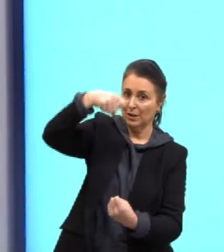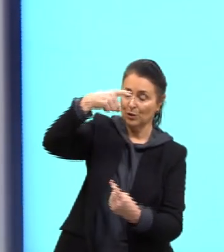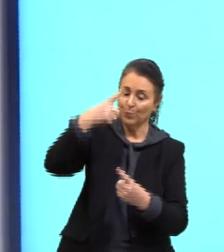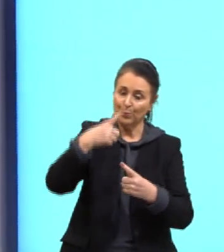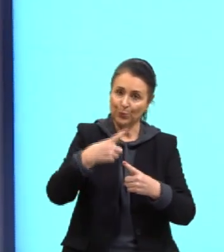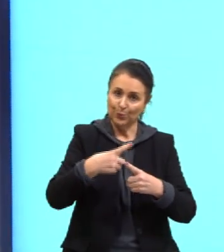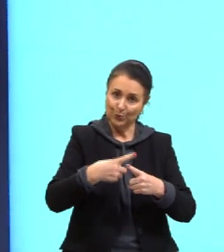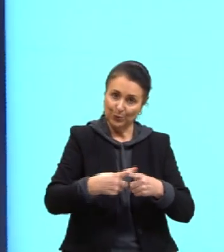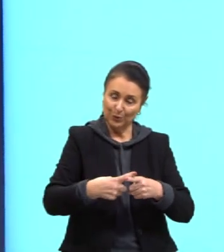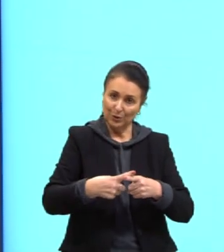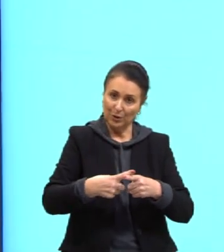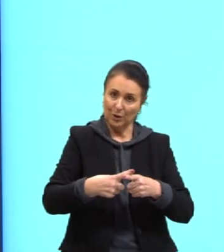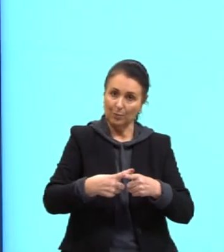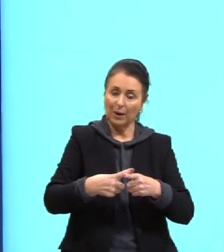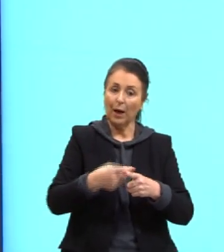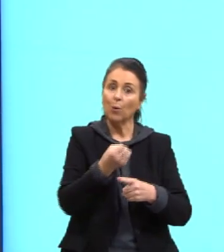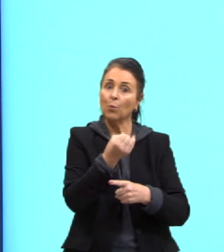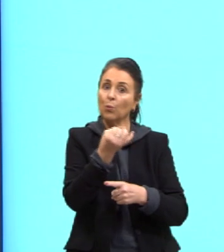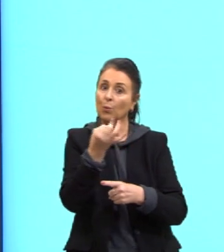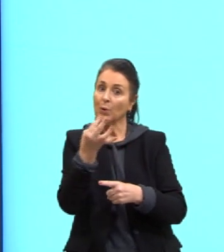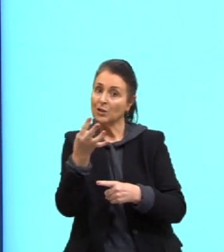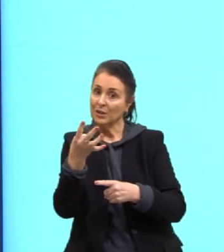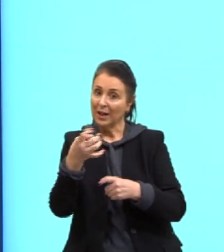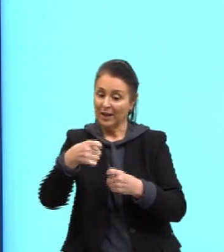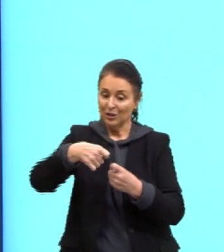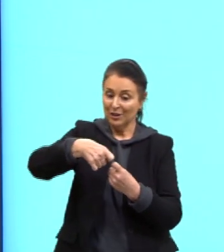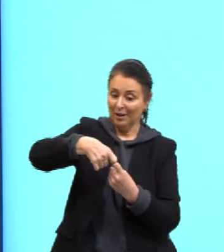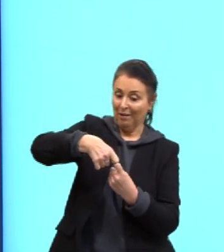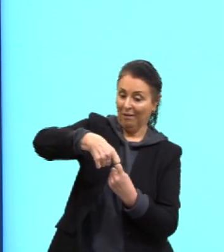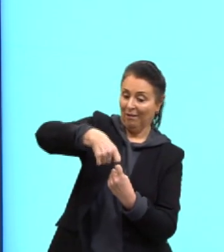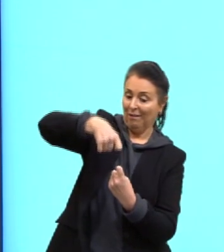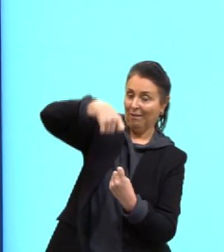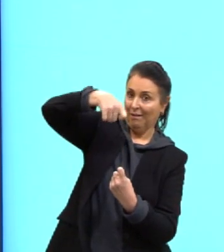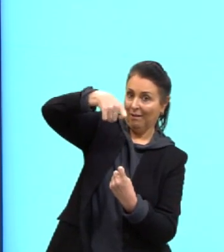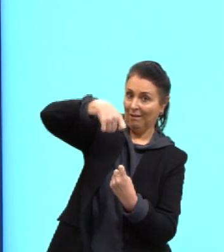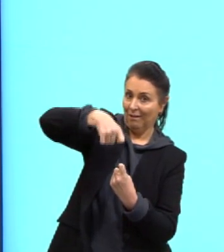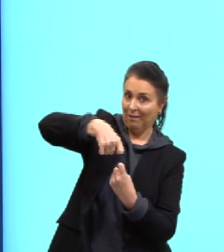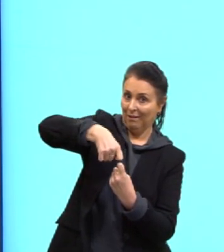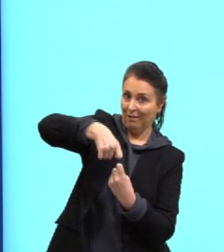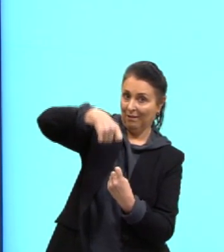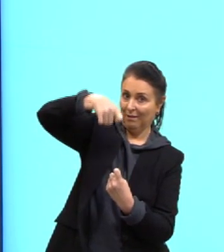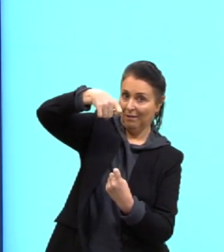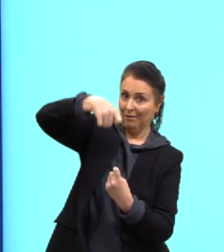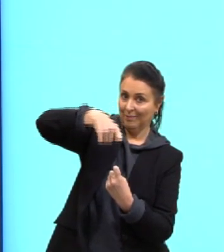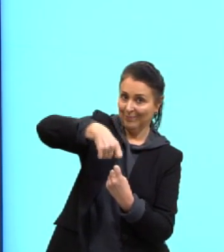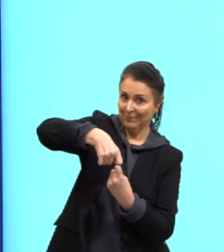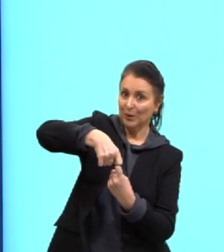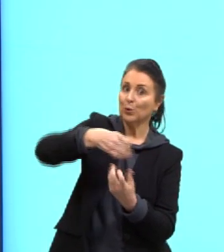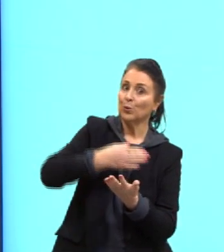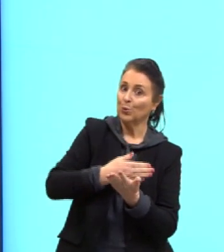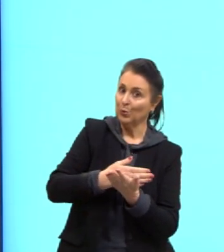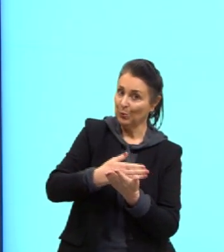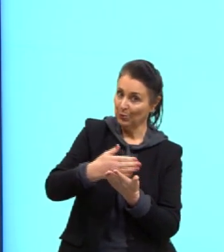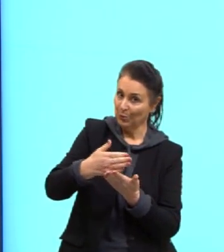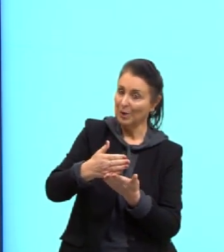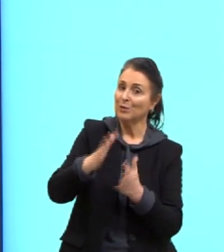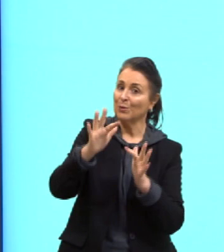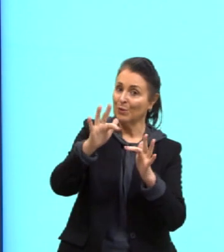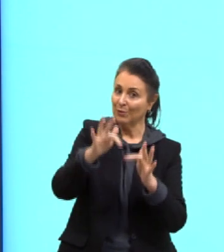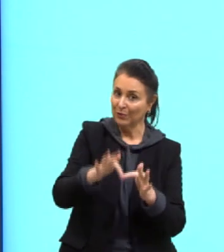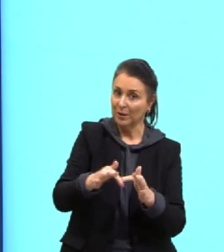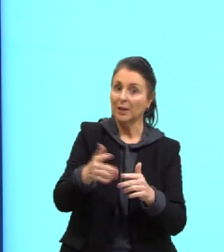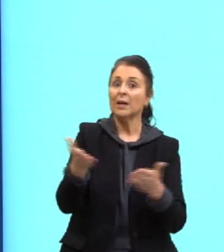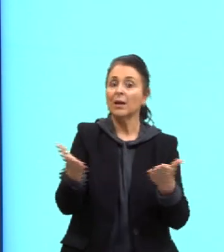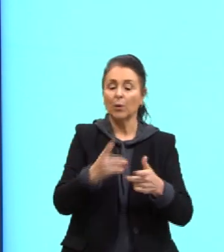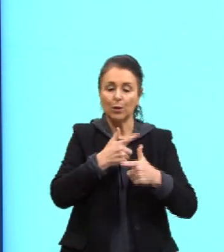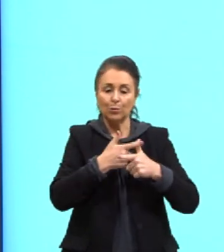pelo tanto que essa mola está deslocada, da sua posição relaxada ao quadrado, dividido por 2. Então, vejam que